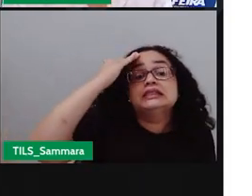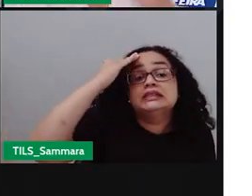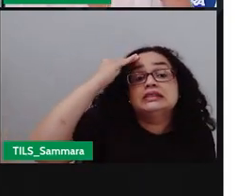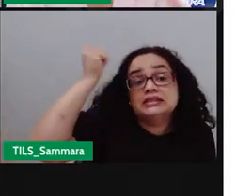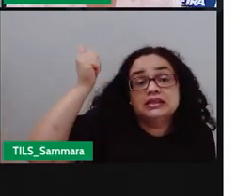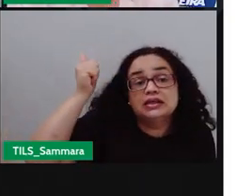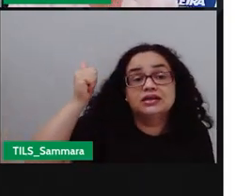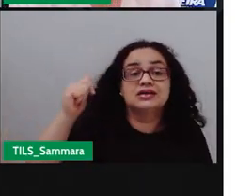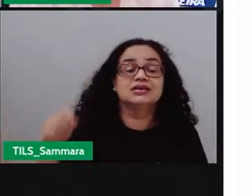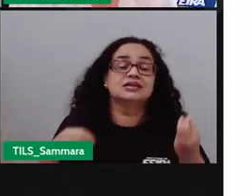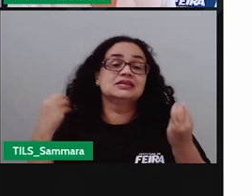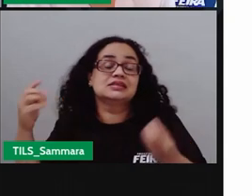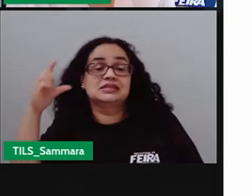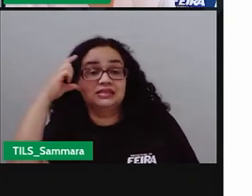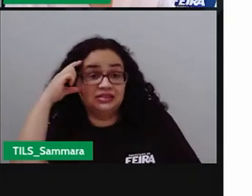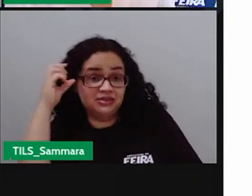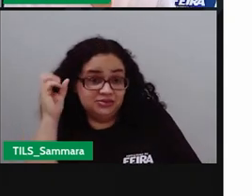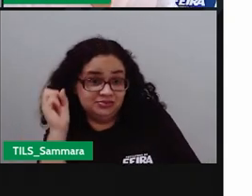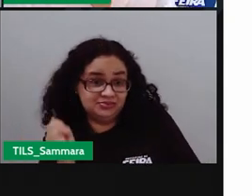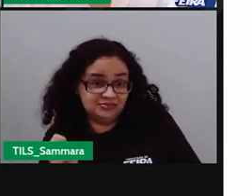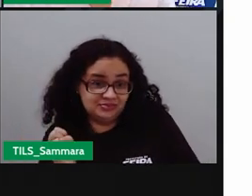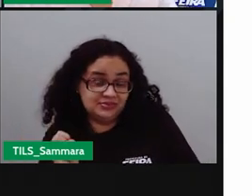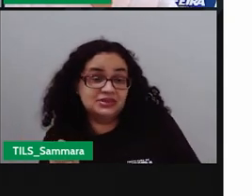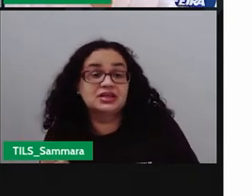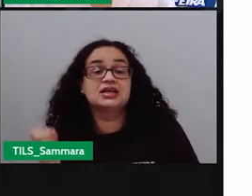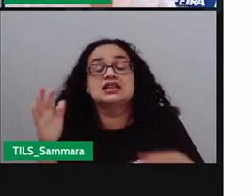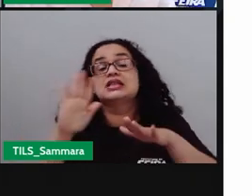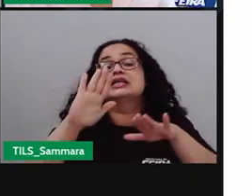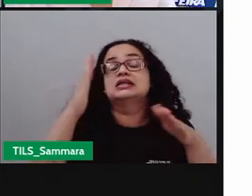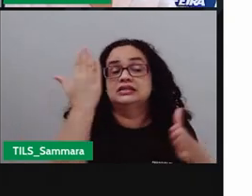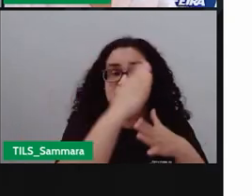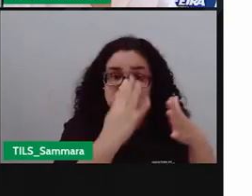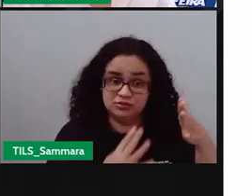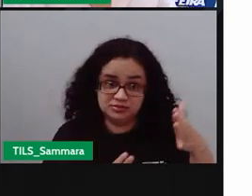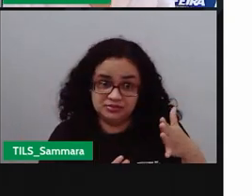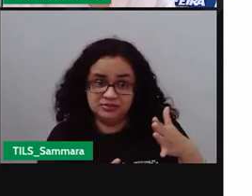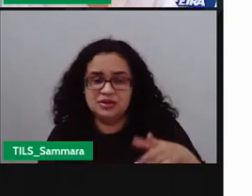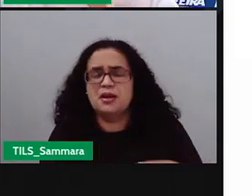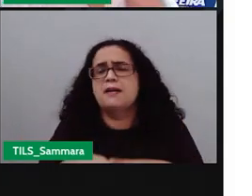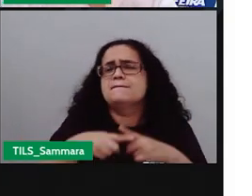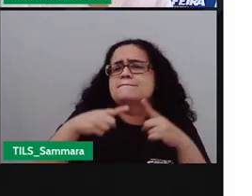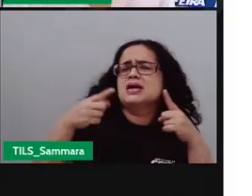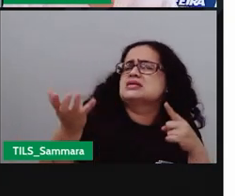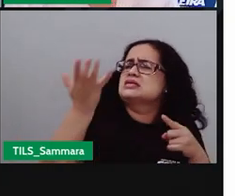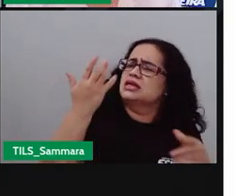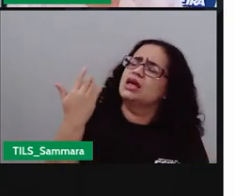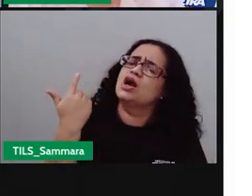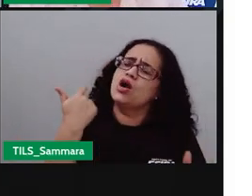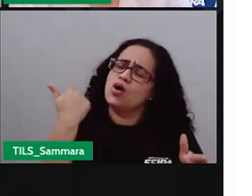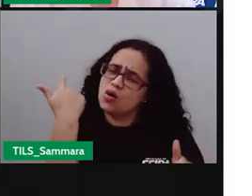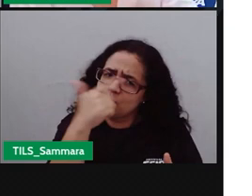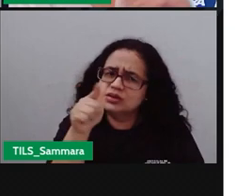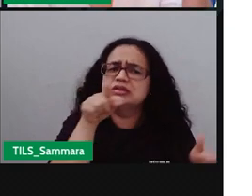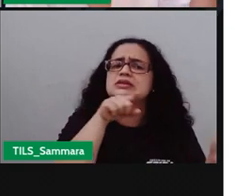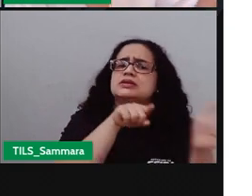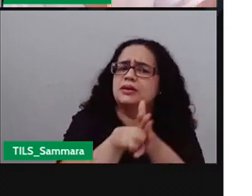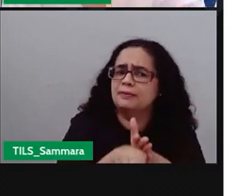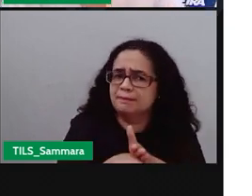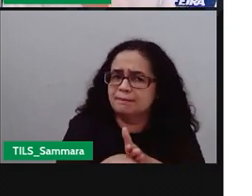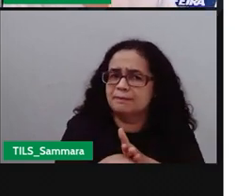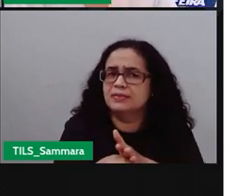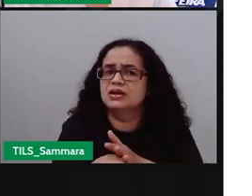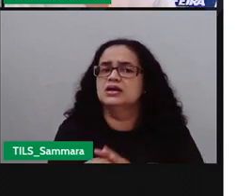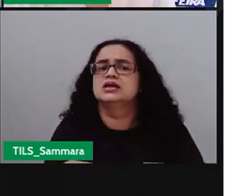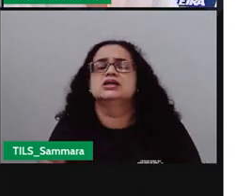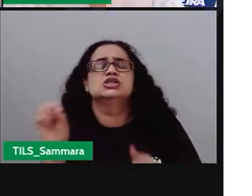Samara. Então, o que é que eu já sei sobre Samara, né? Sei que Samara é intérprete em Libras. Mas se eu quiser fazer outras perguntas, por exemplo, se Samara